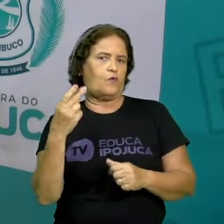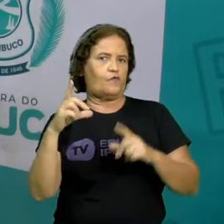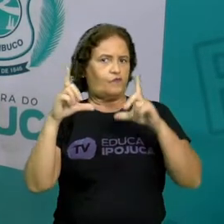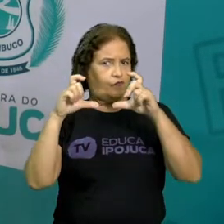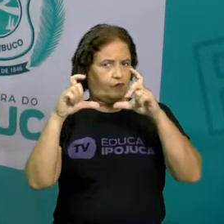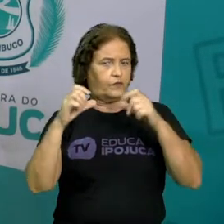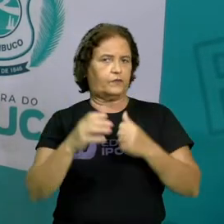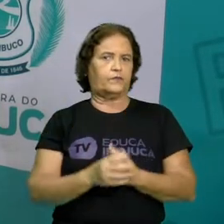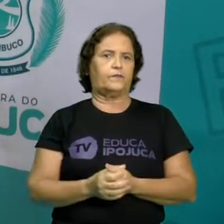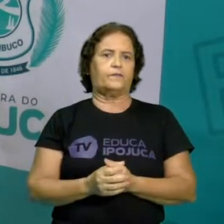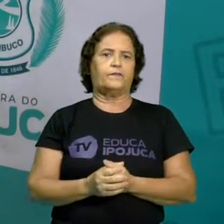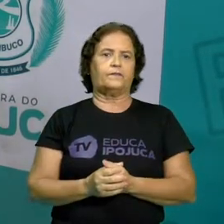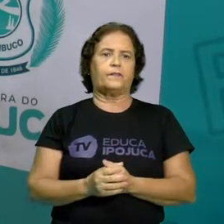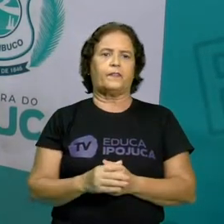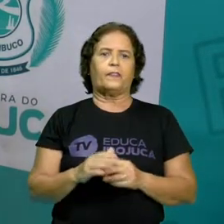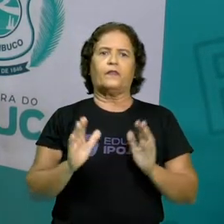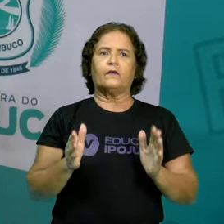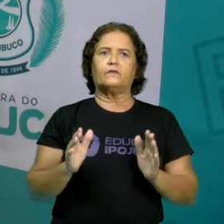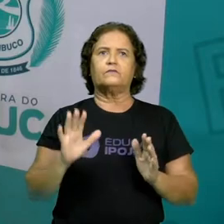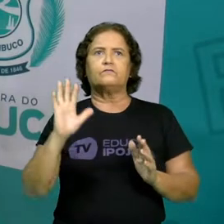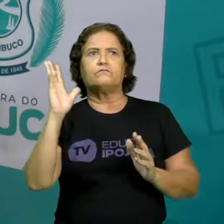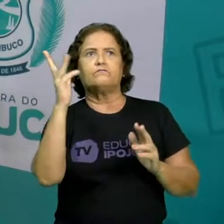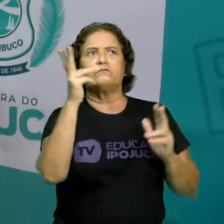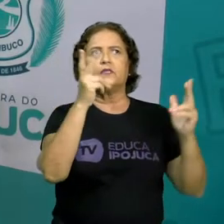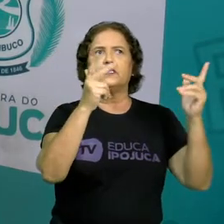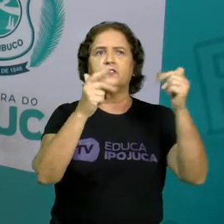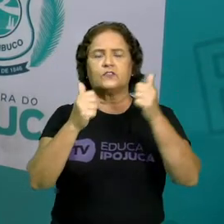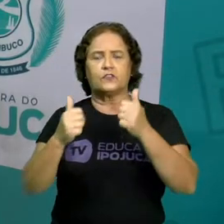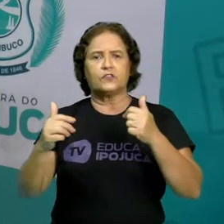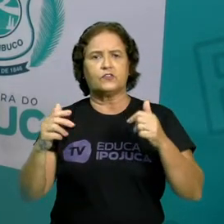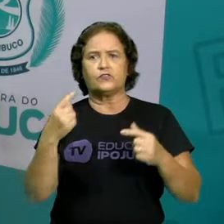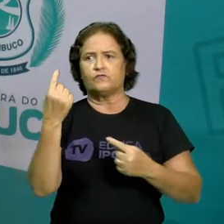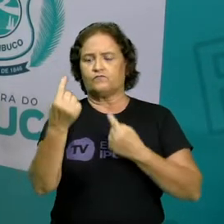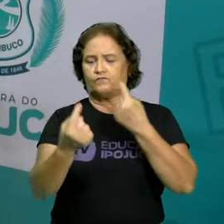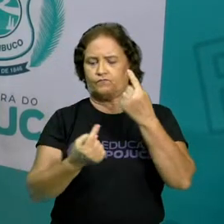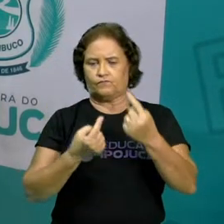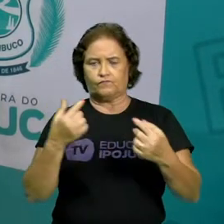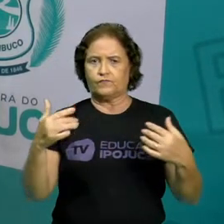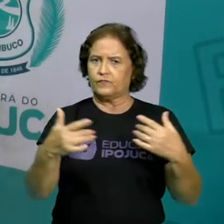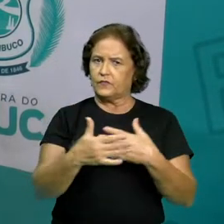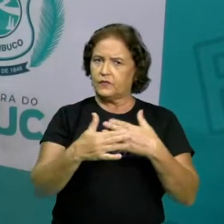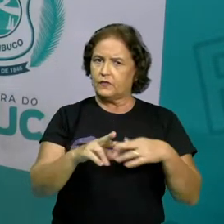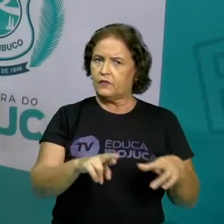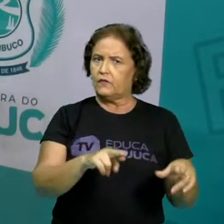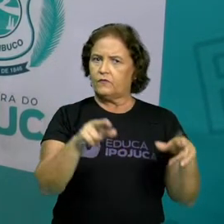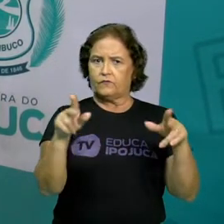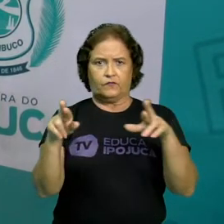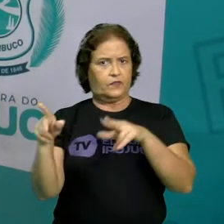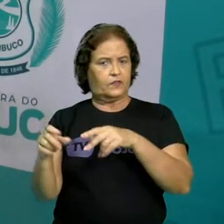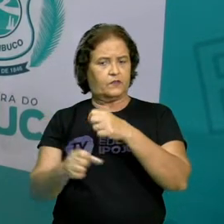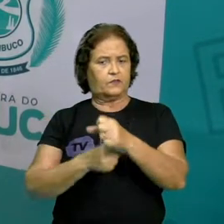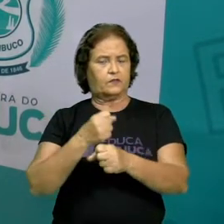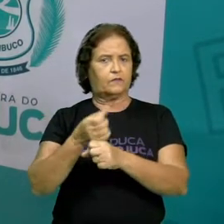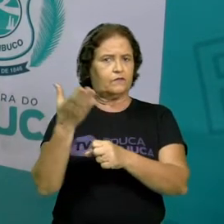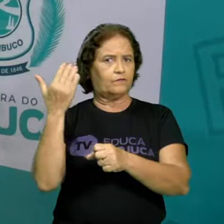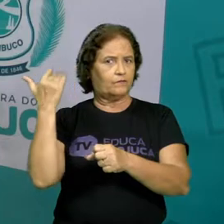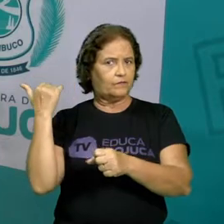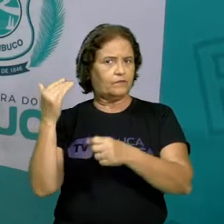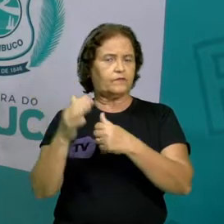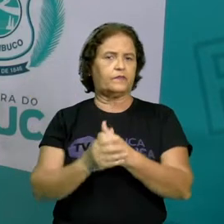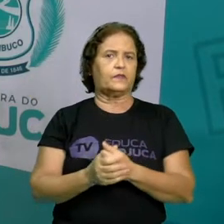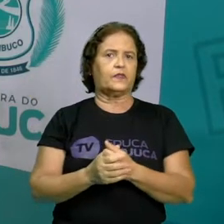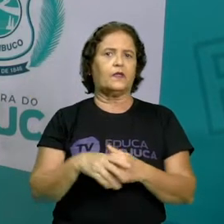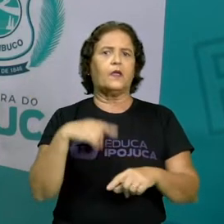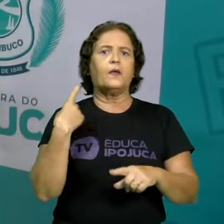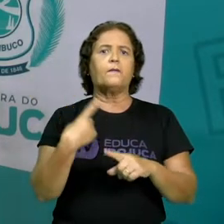Hoje, as paisagens de algumas cidades, elas são muito diferentes das dos tempos passados. Por quê, professora?